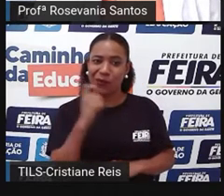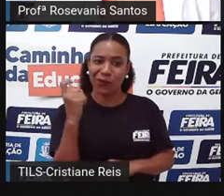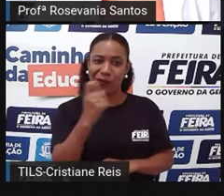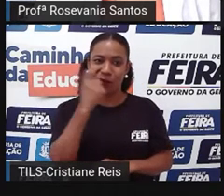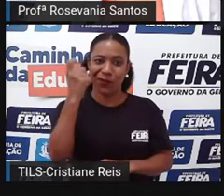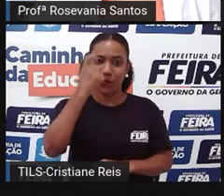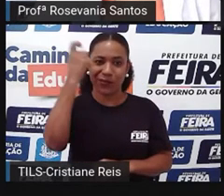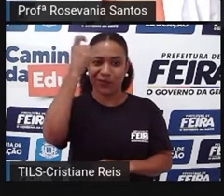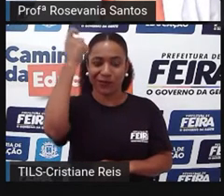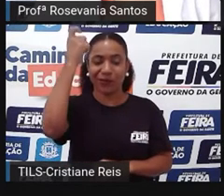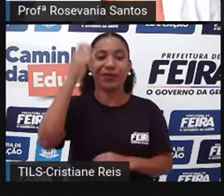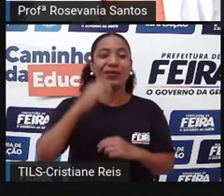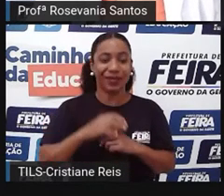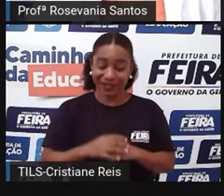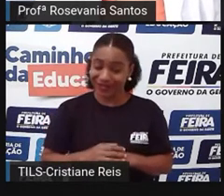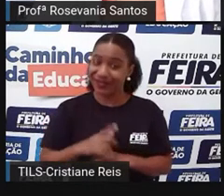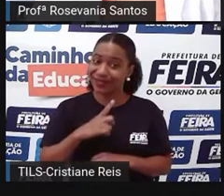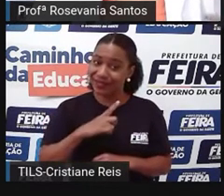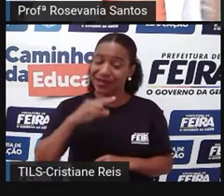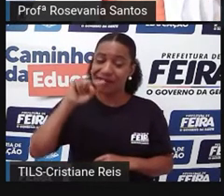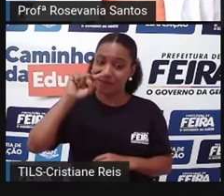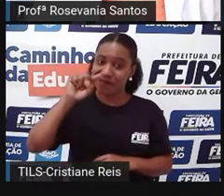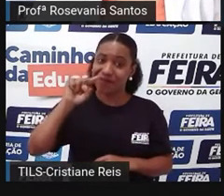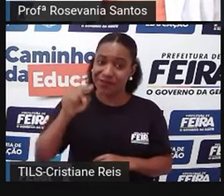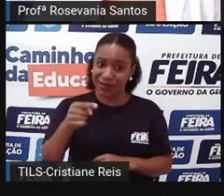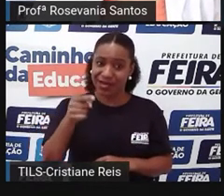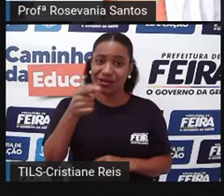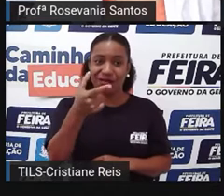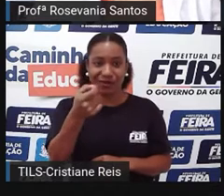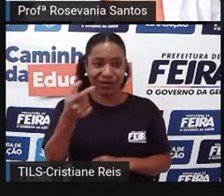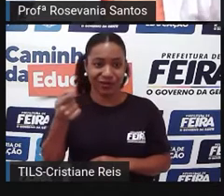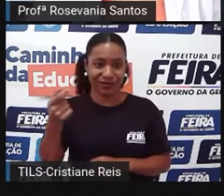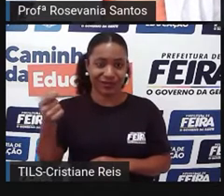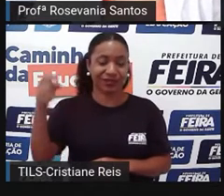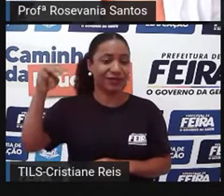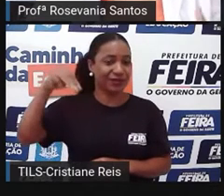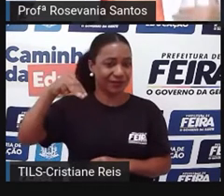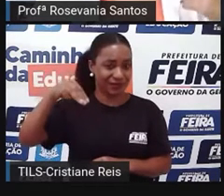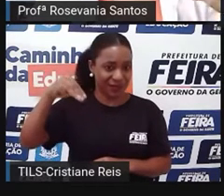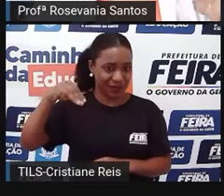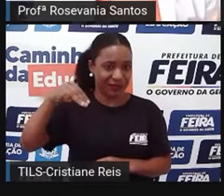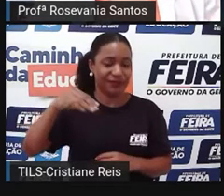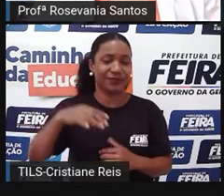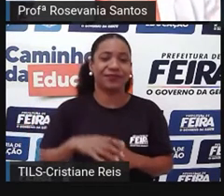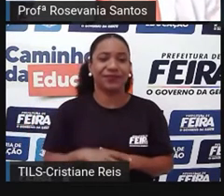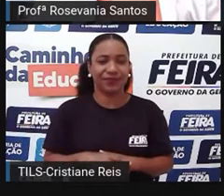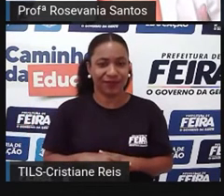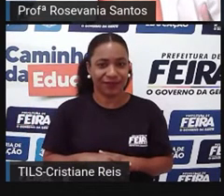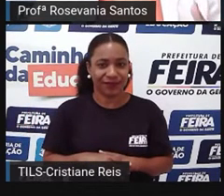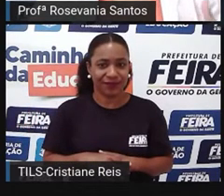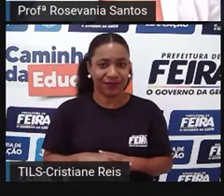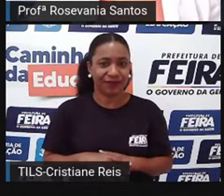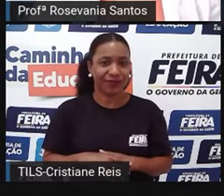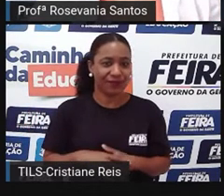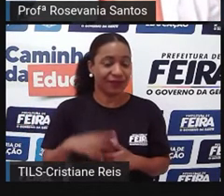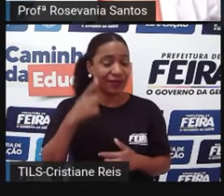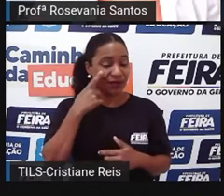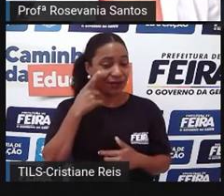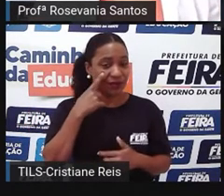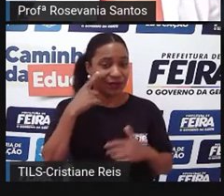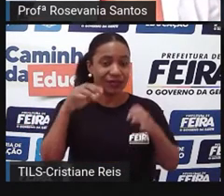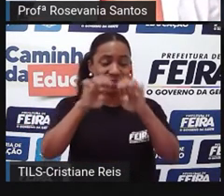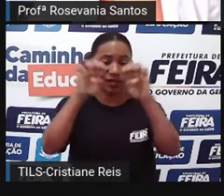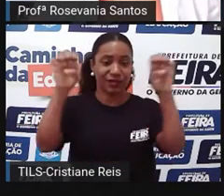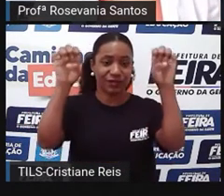os mil e duzentos metros. Então, a gente não tem terrenos muito altos. Isso significa que a nossa estrutura